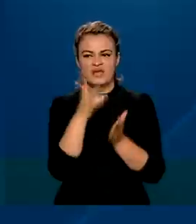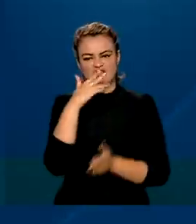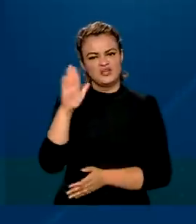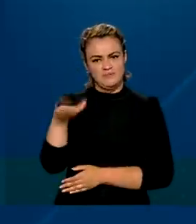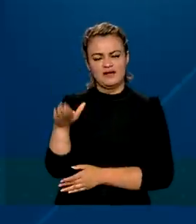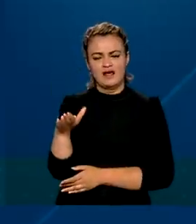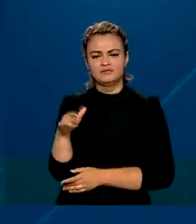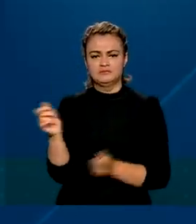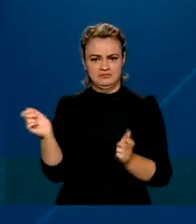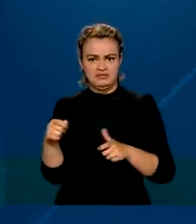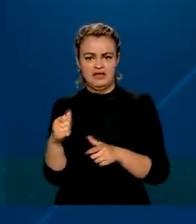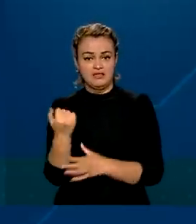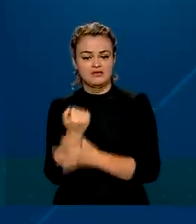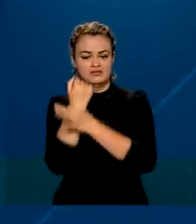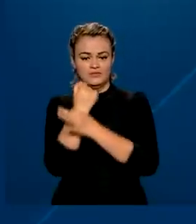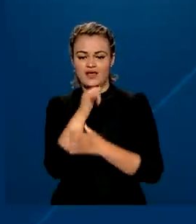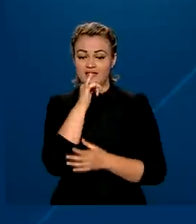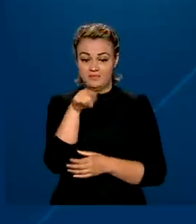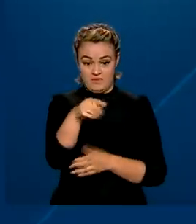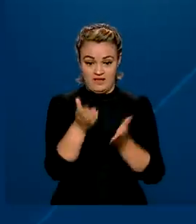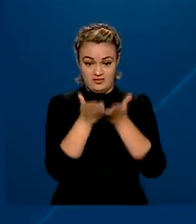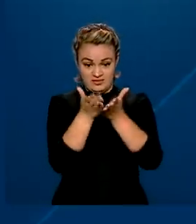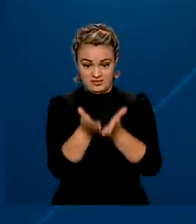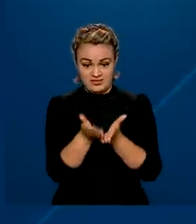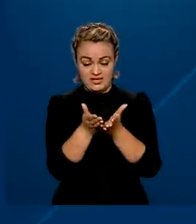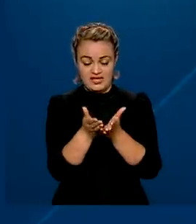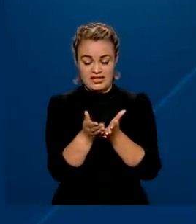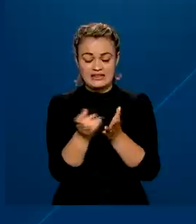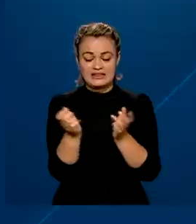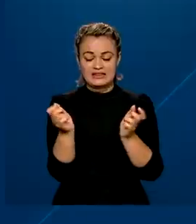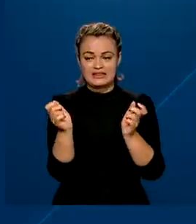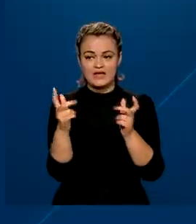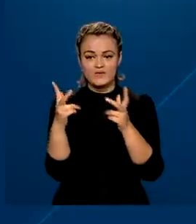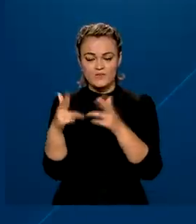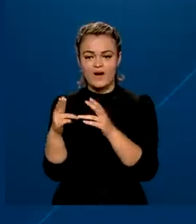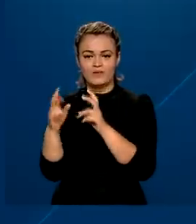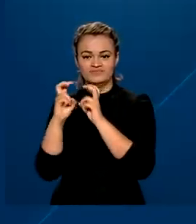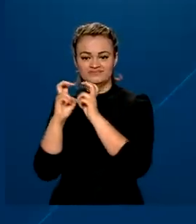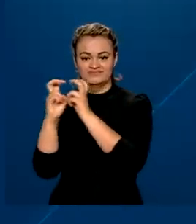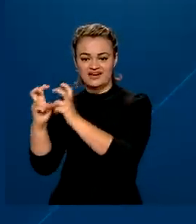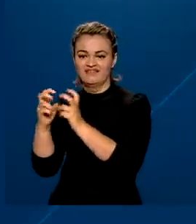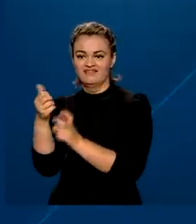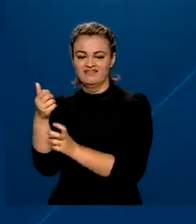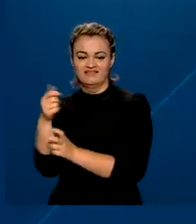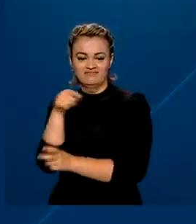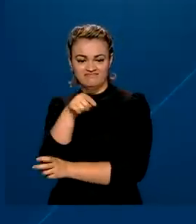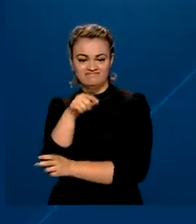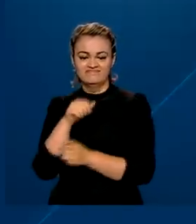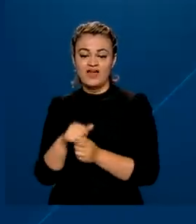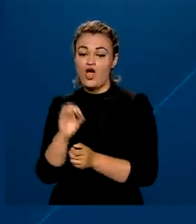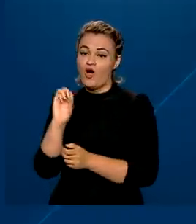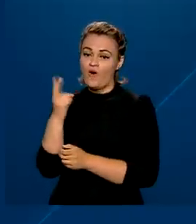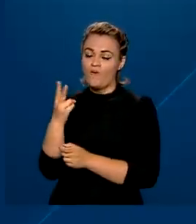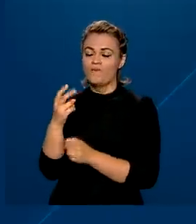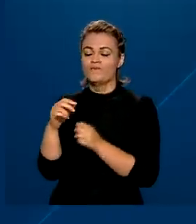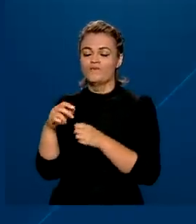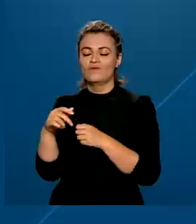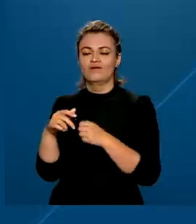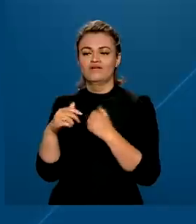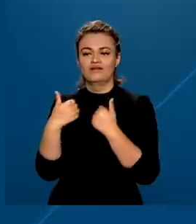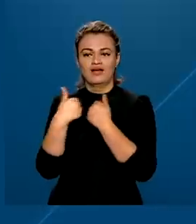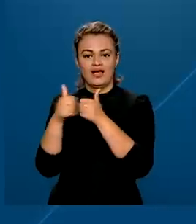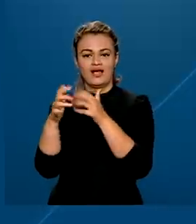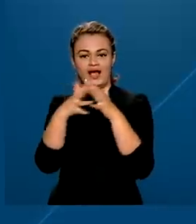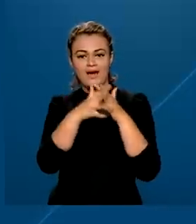seguro. Uma simples barcaça consegue levar o mesmo que 15 vagões de trem cheios, ou 58 carretas lotadas.